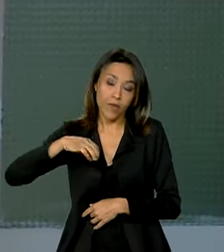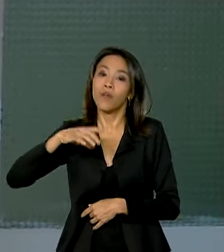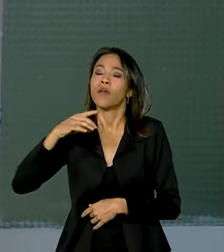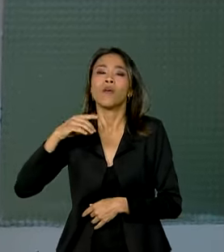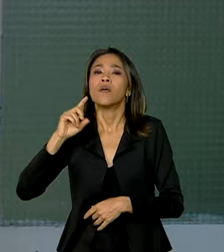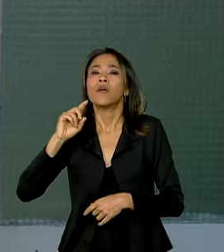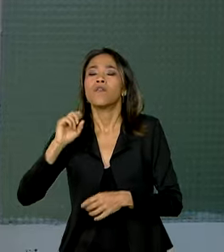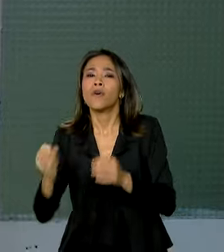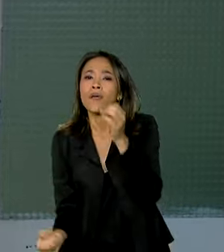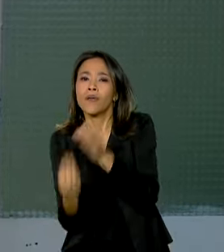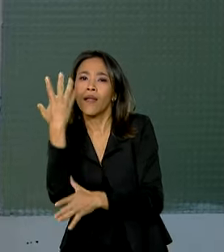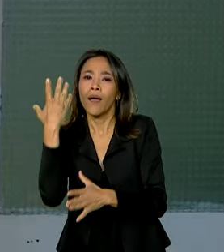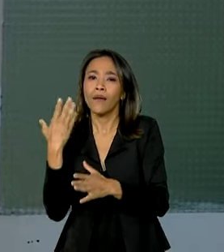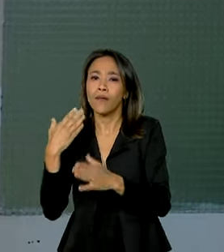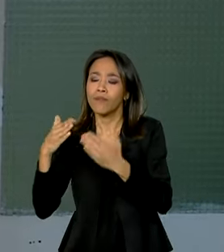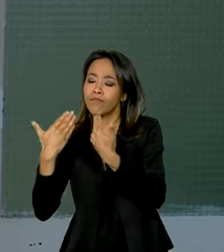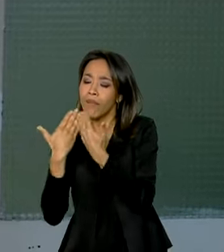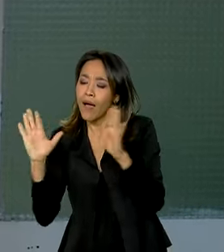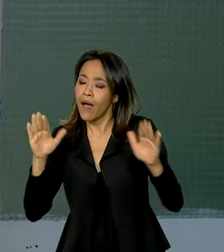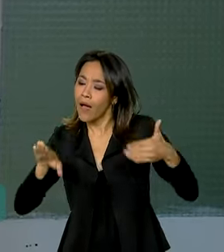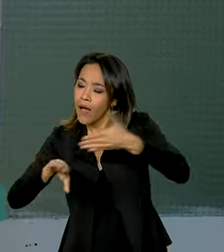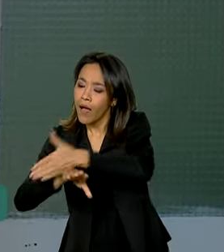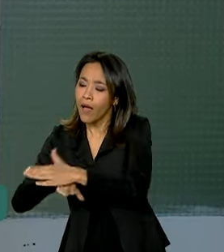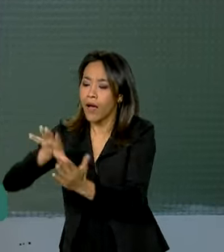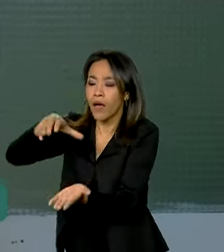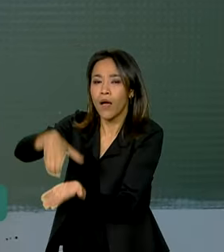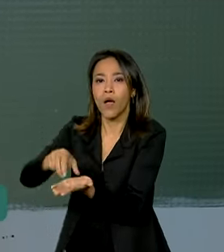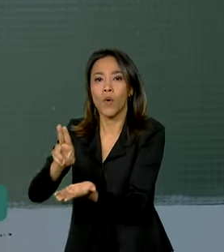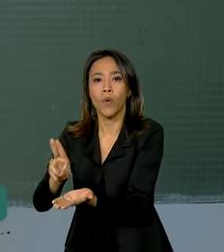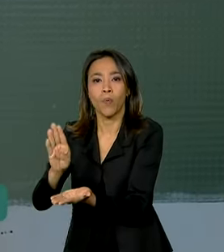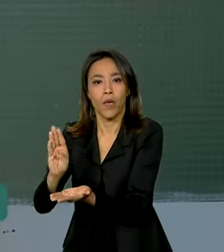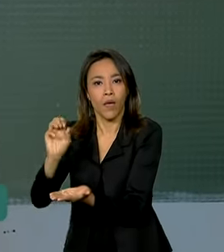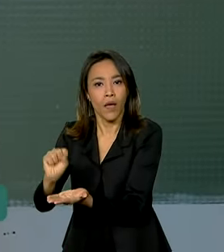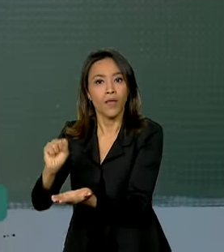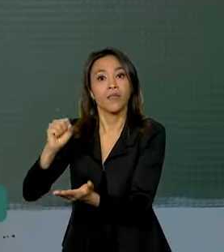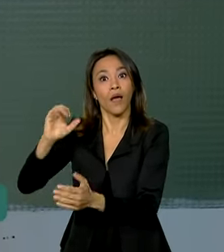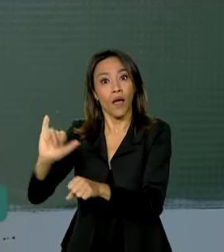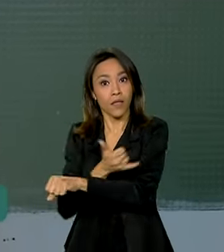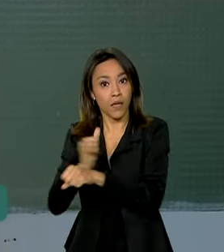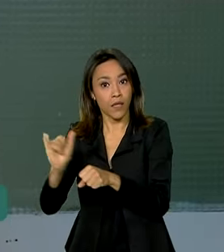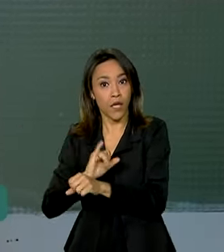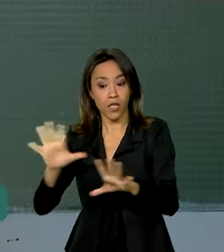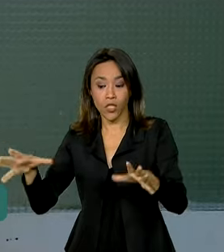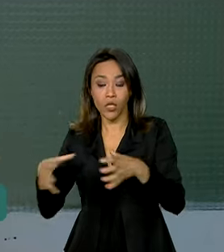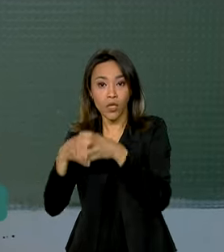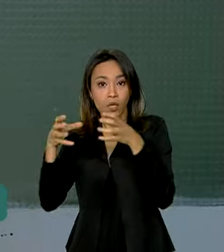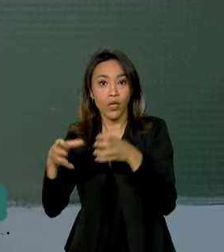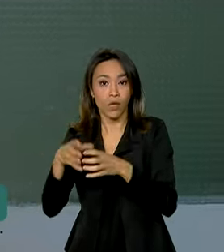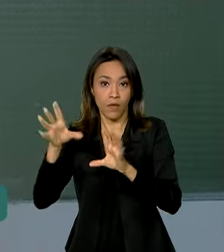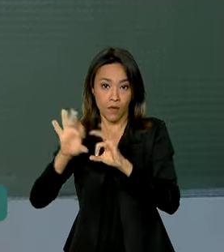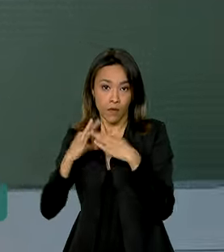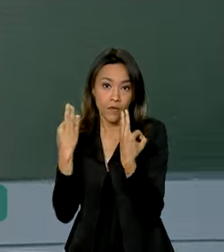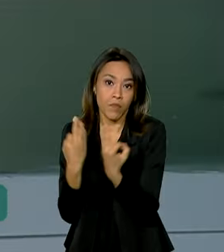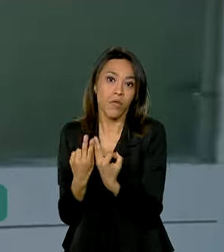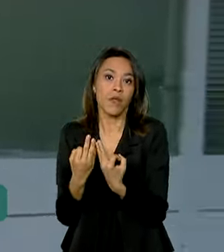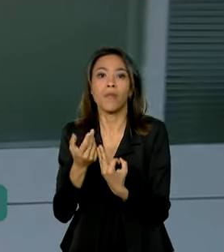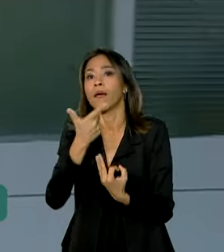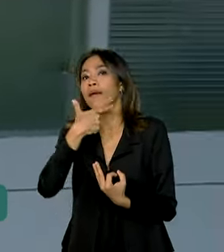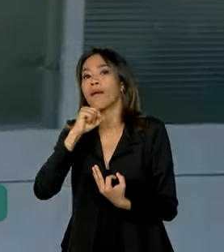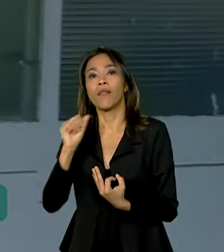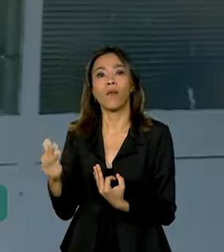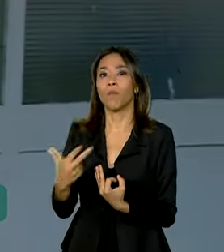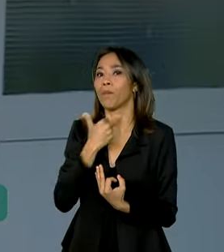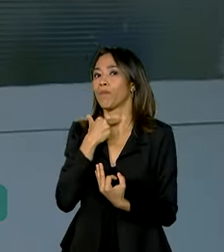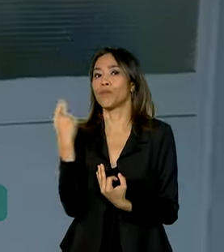população no atendimento do SUS, a Estratégia de Saúde da Família também oferece atendimento para quem não pode se